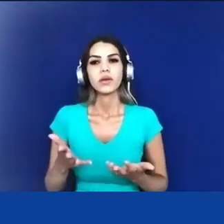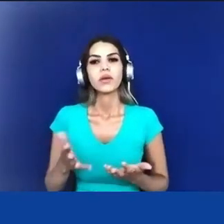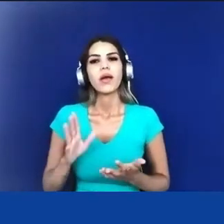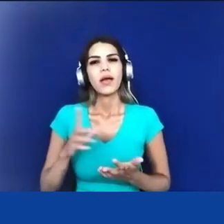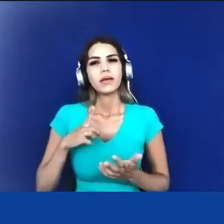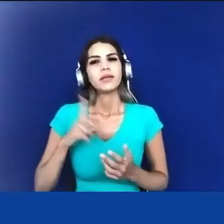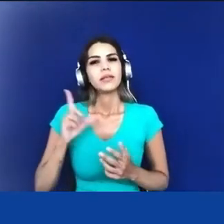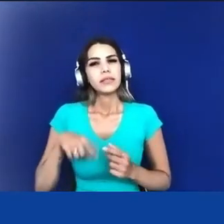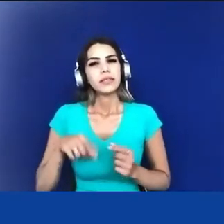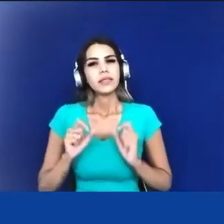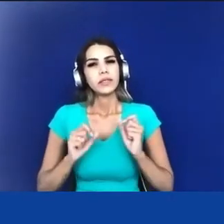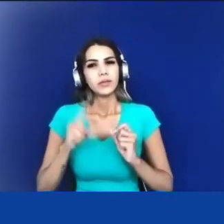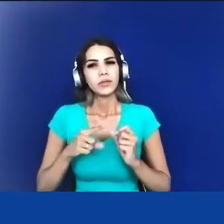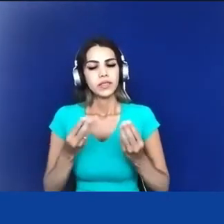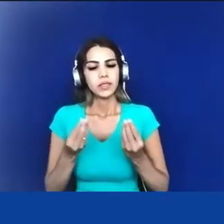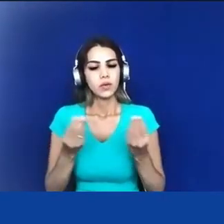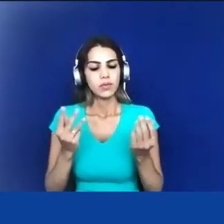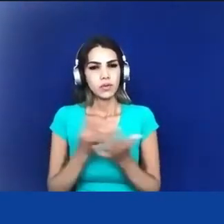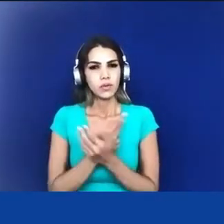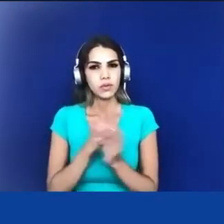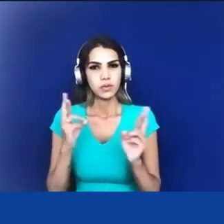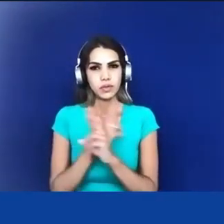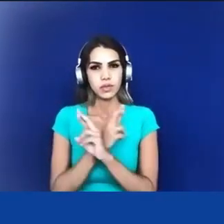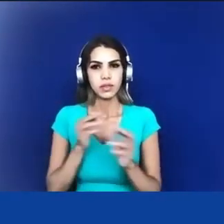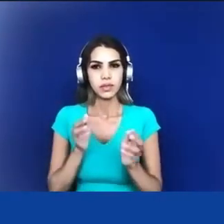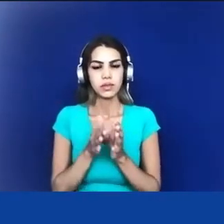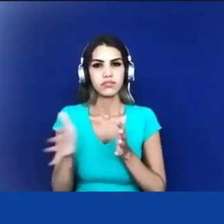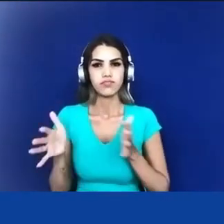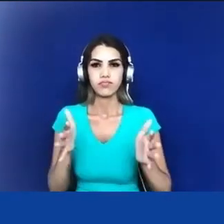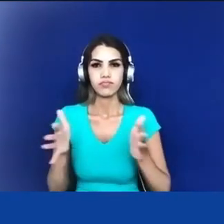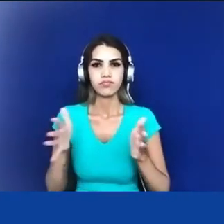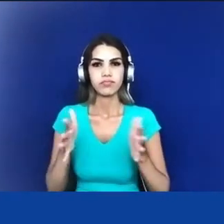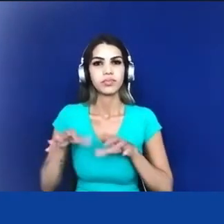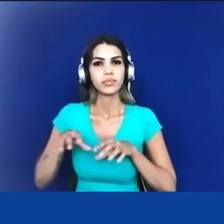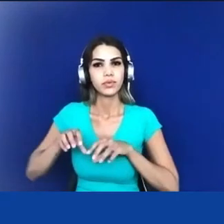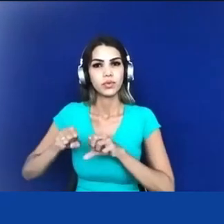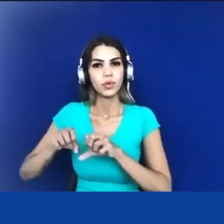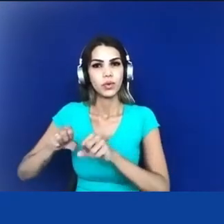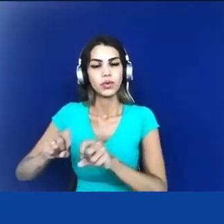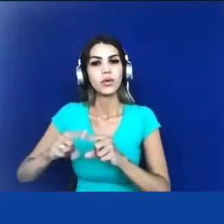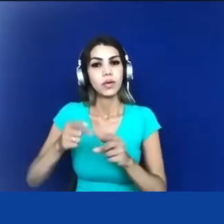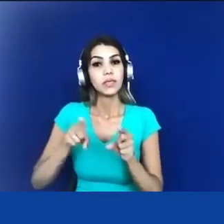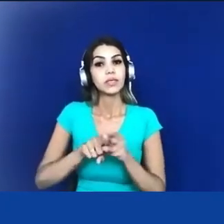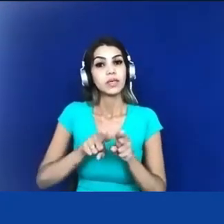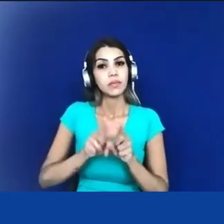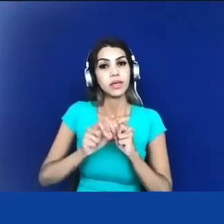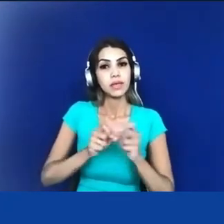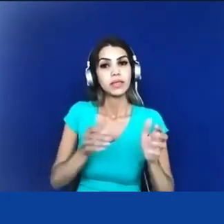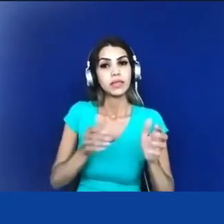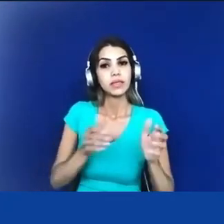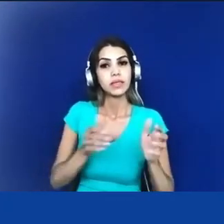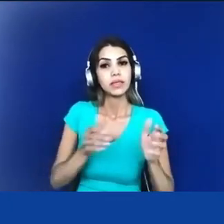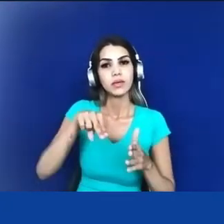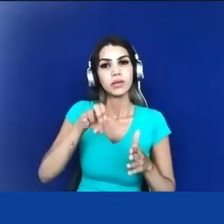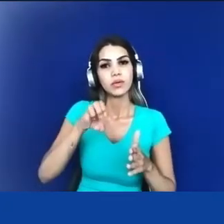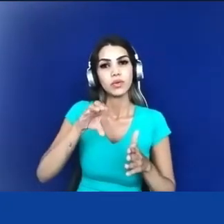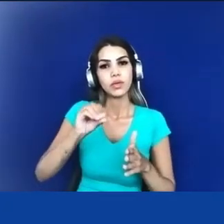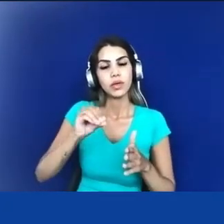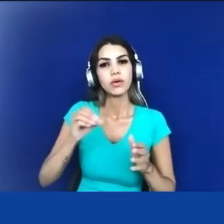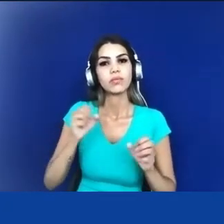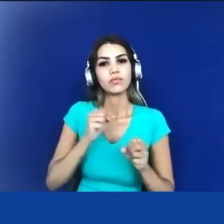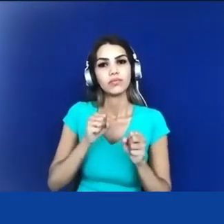desse período colonial mas também neocolonial visto que a gente sabe que nós